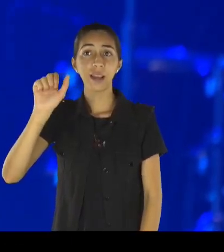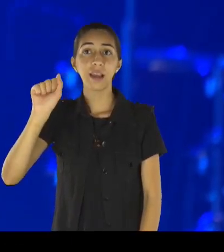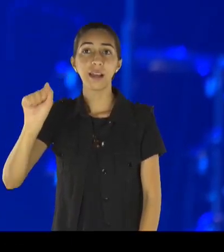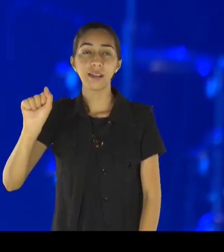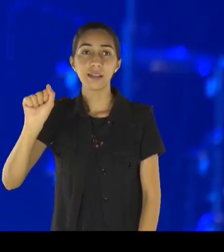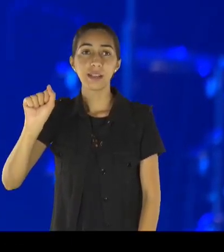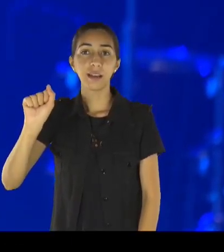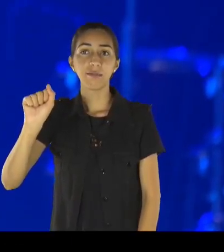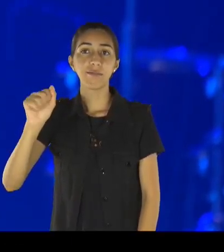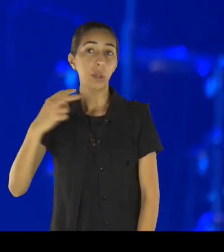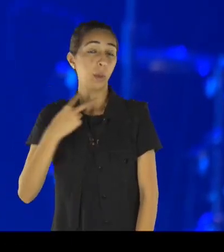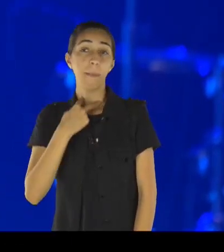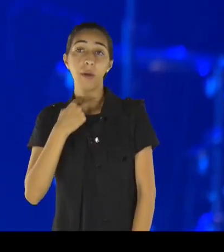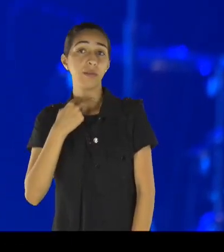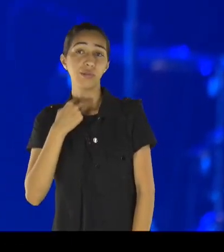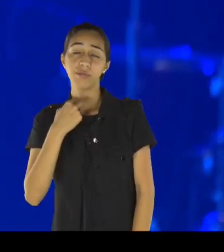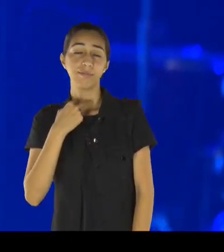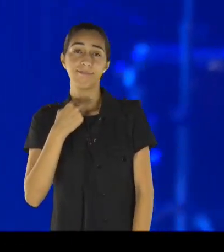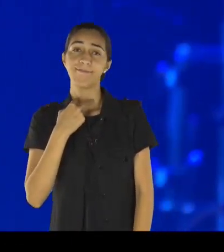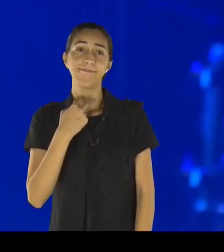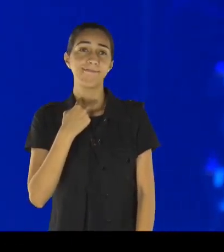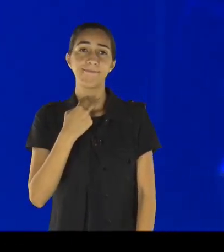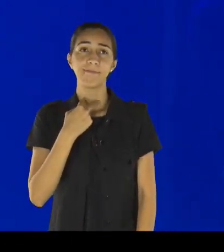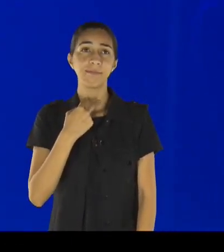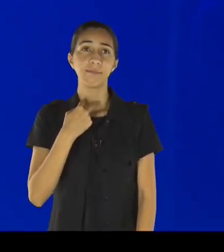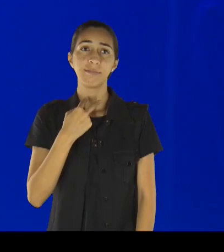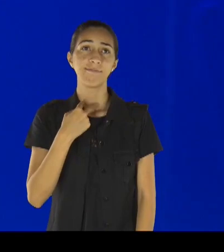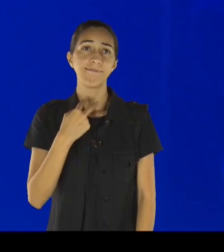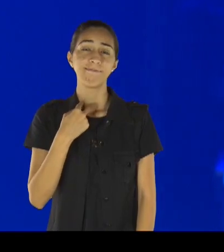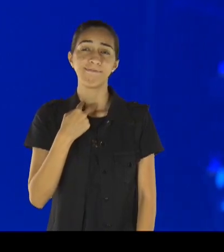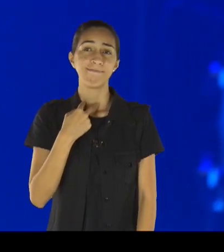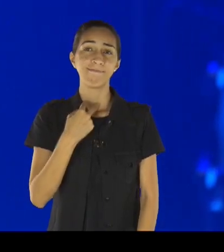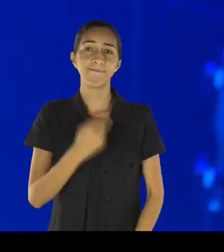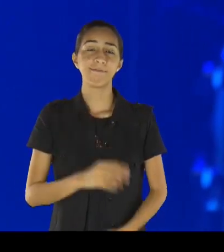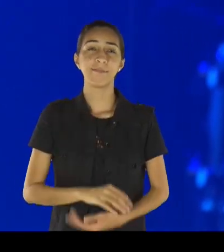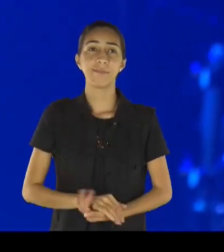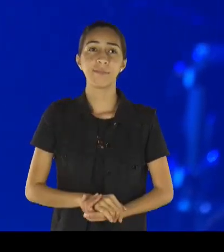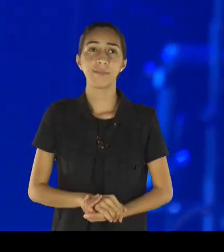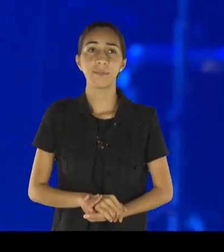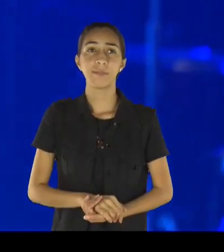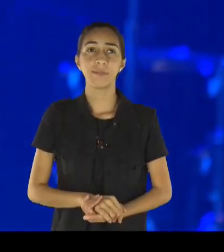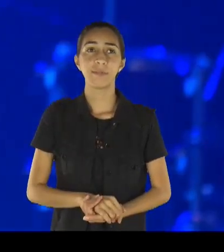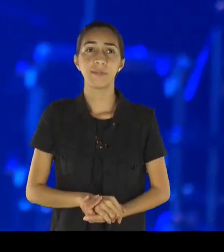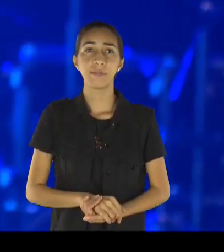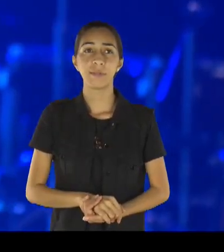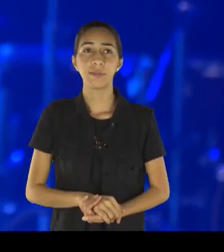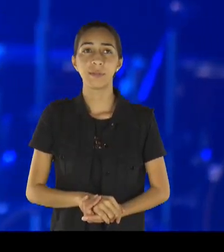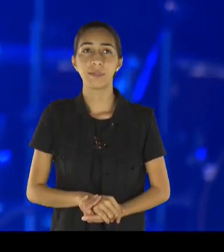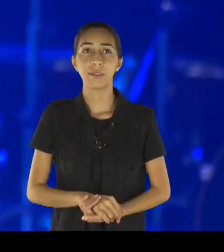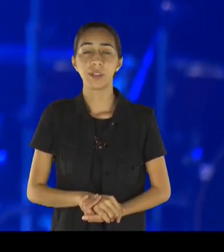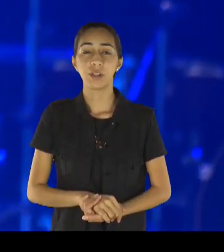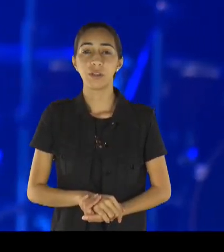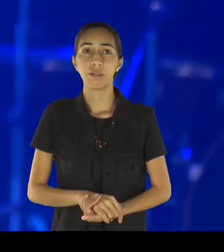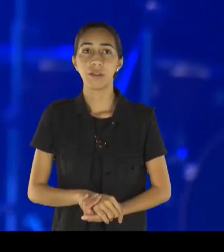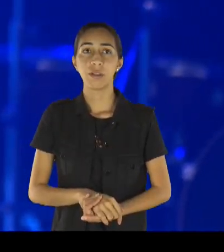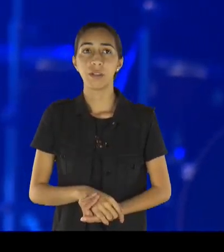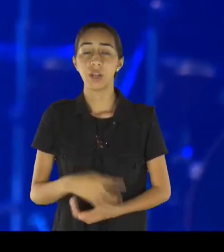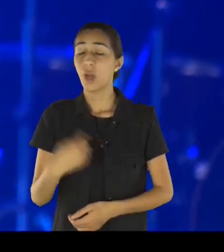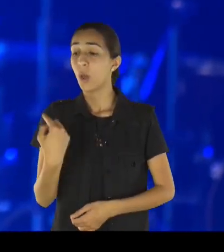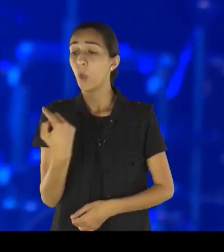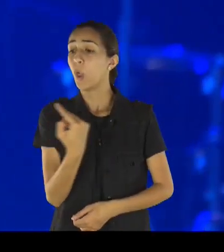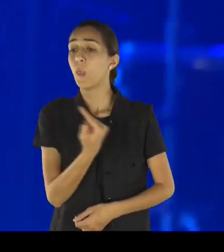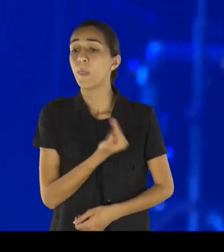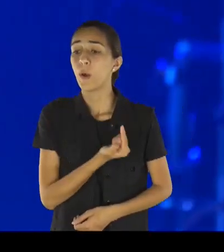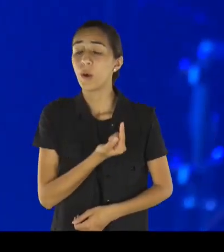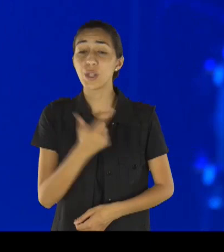prendendo cada dia mais, e a gente não tem estrutura, nós por nós mesmos, a gente não tem estrutura para aguentar